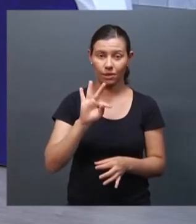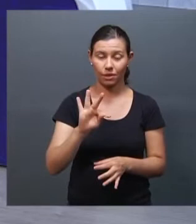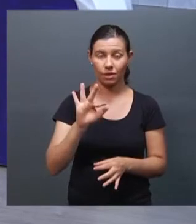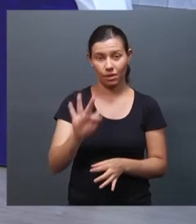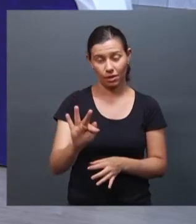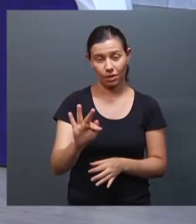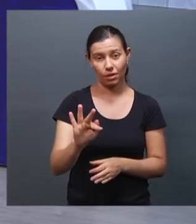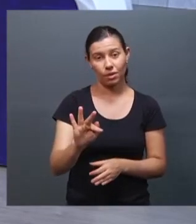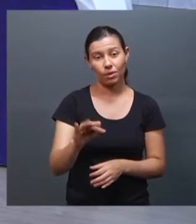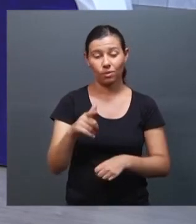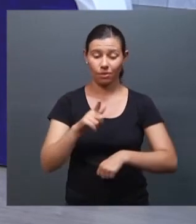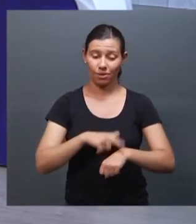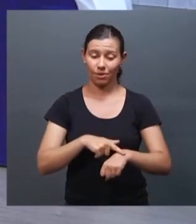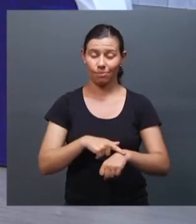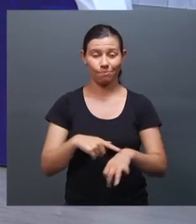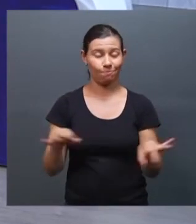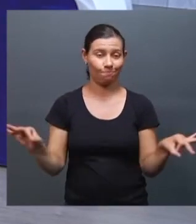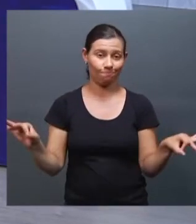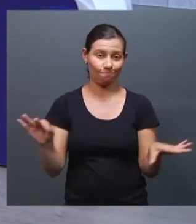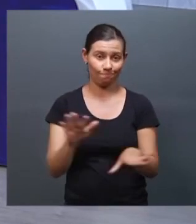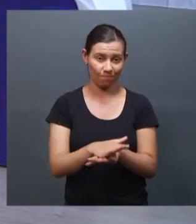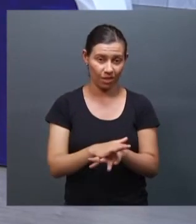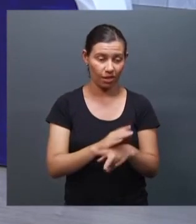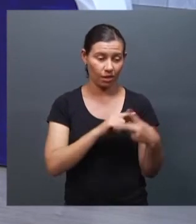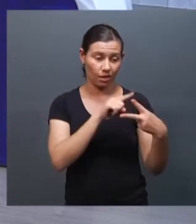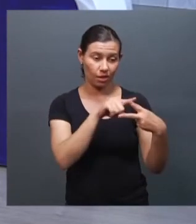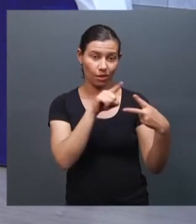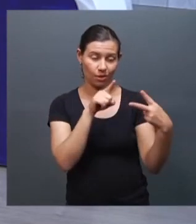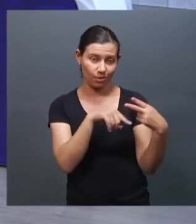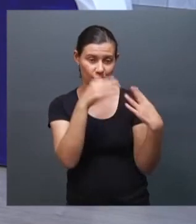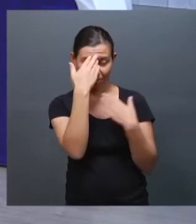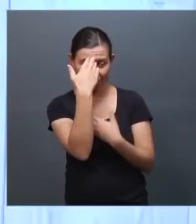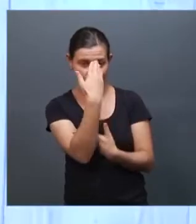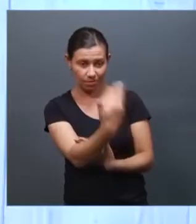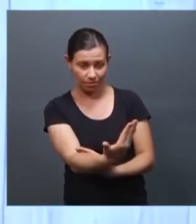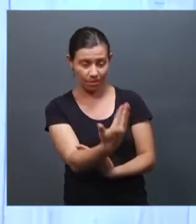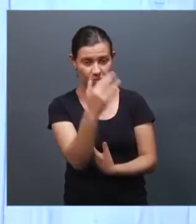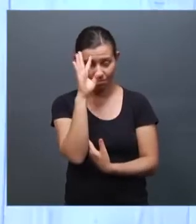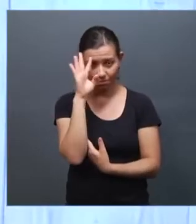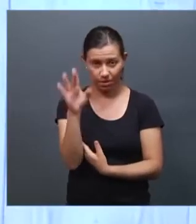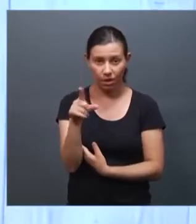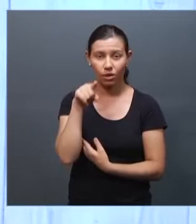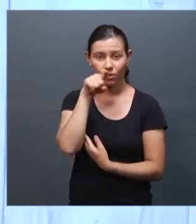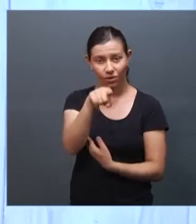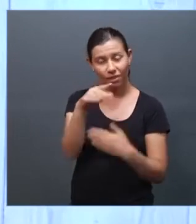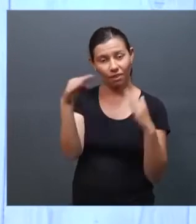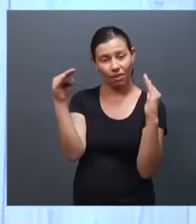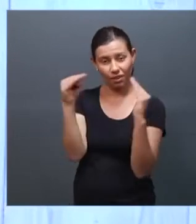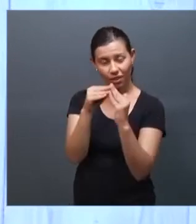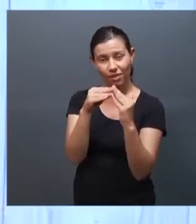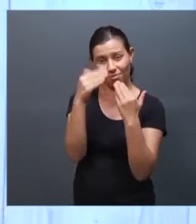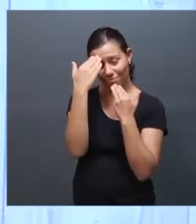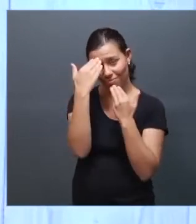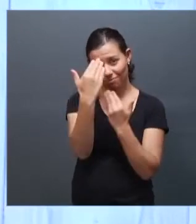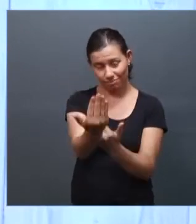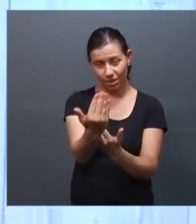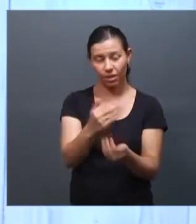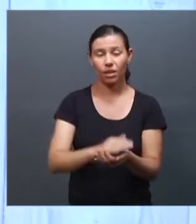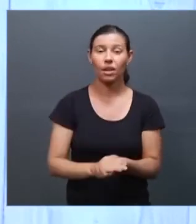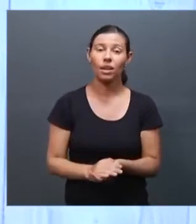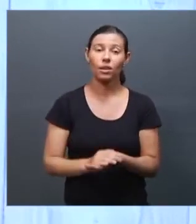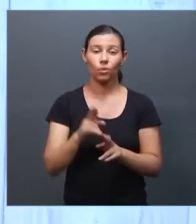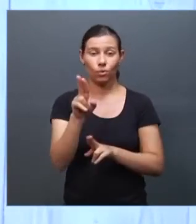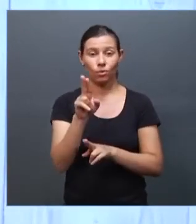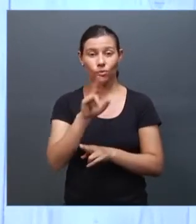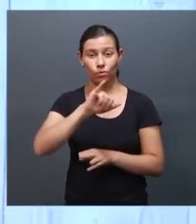tempo acabou Flávia Camila muito obrigada pela reflexão aqui obrigada a você também pela companhia o Jornal da UFU fica por